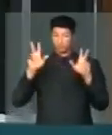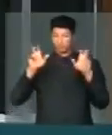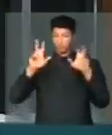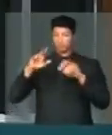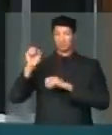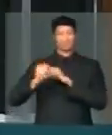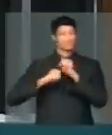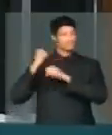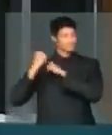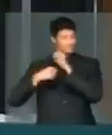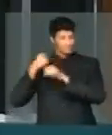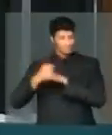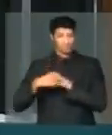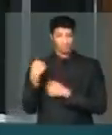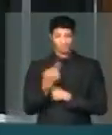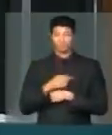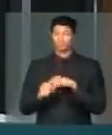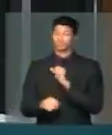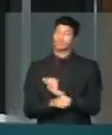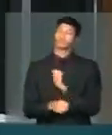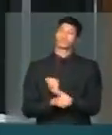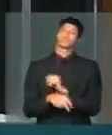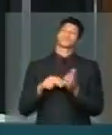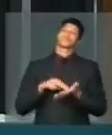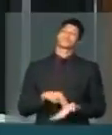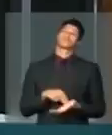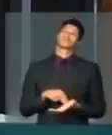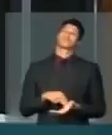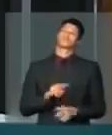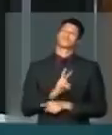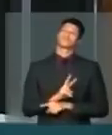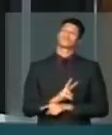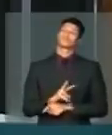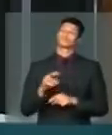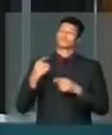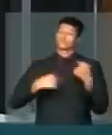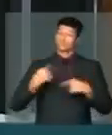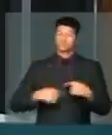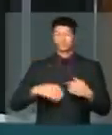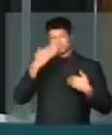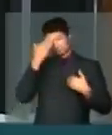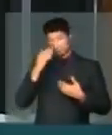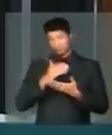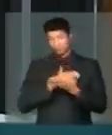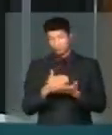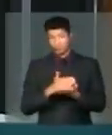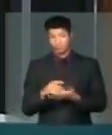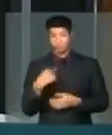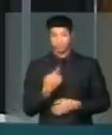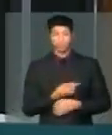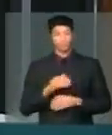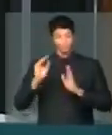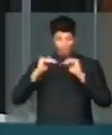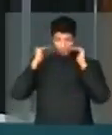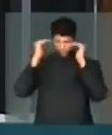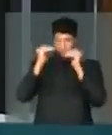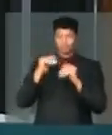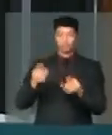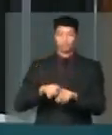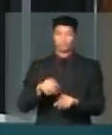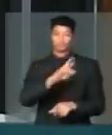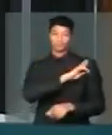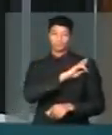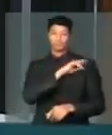que por muitos e muitos anos nós aguardávamos de forma ansiosa para discutir, e que graças a sua iniciativa estamos aqui avançando. O